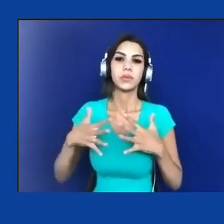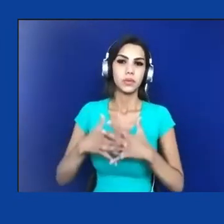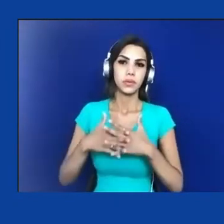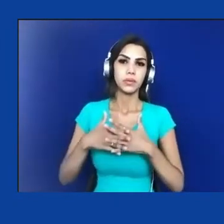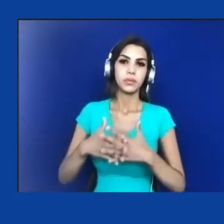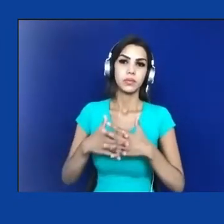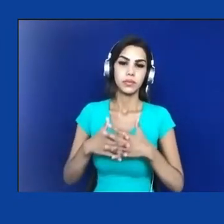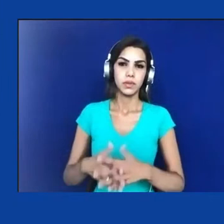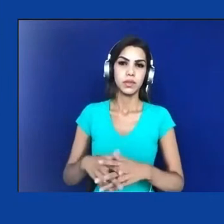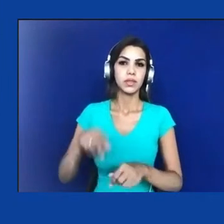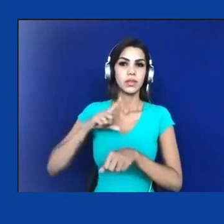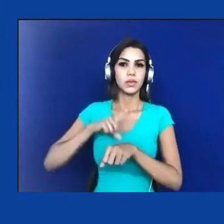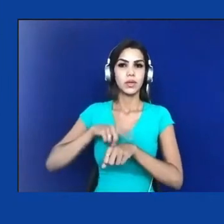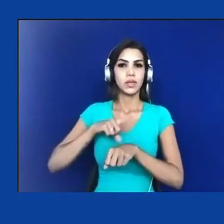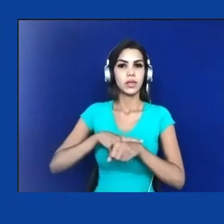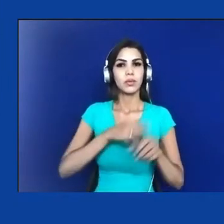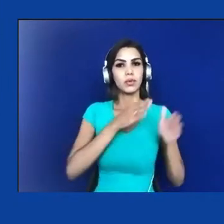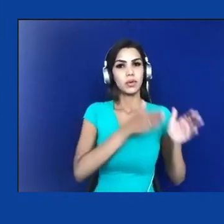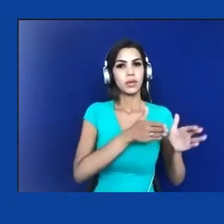modo bem,